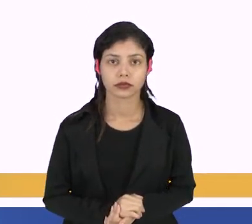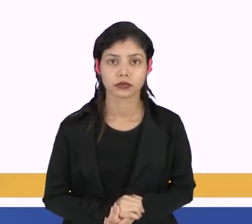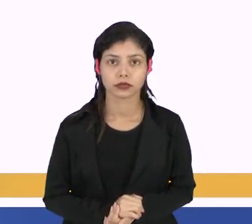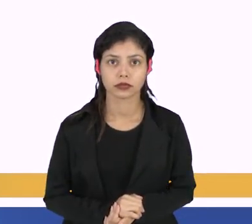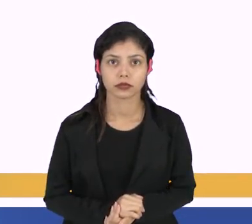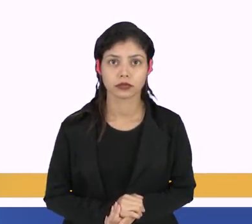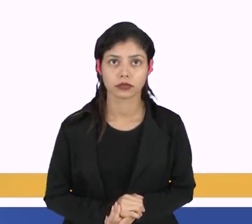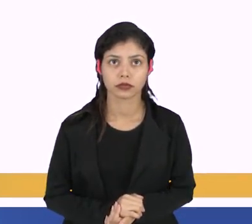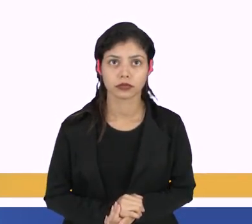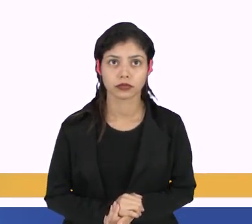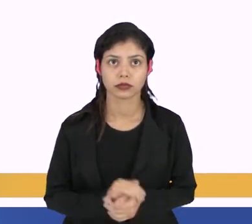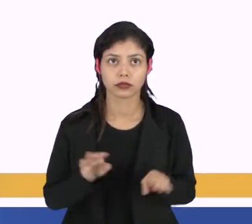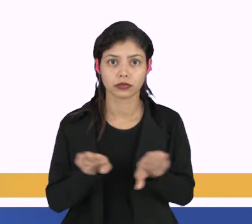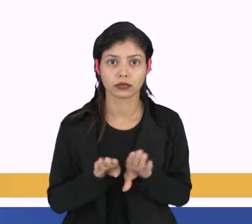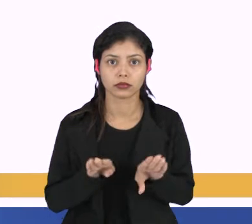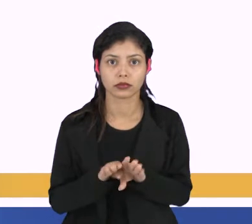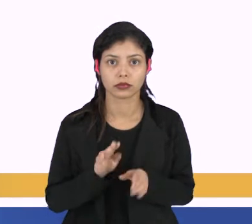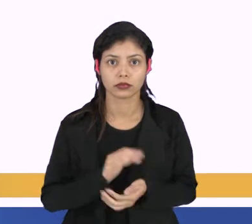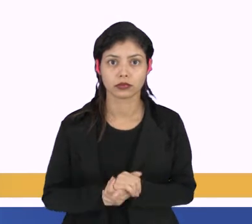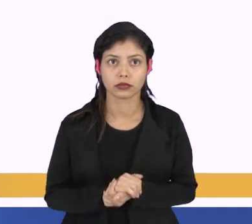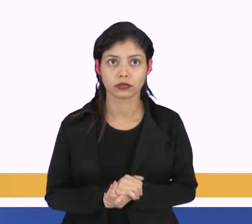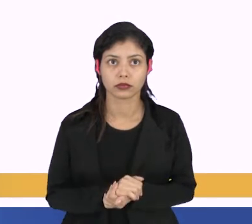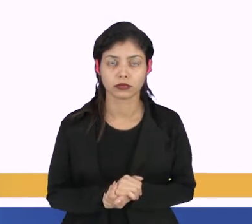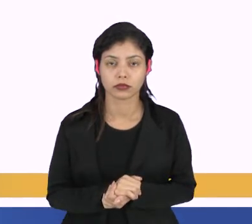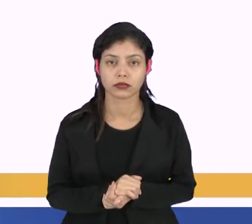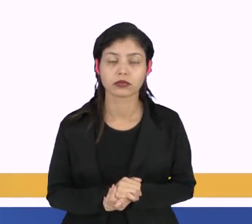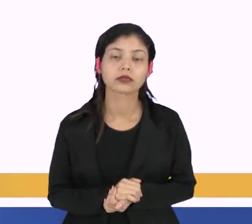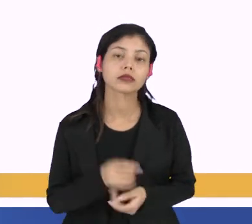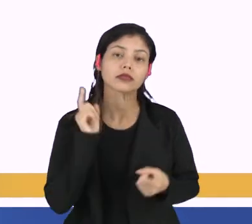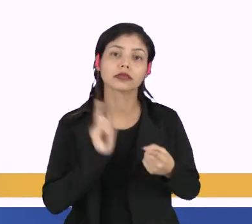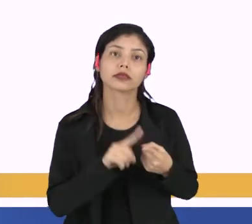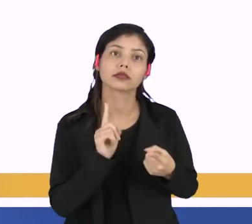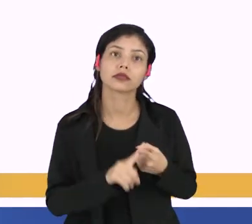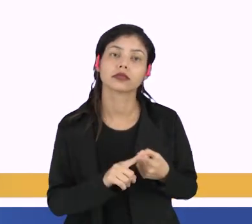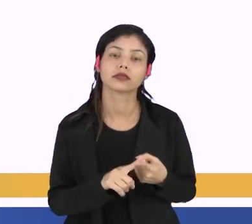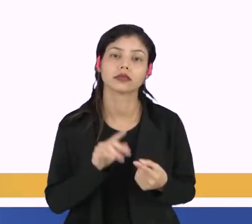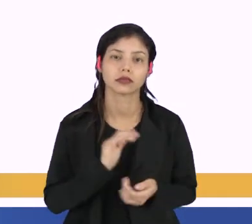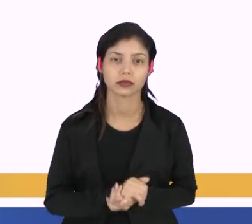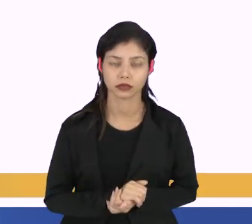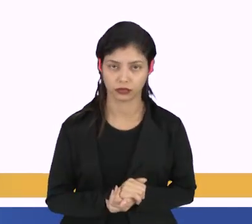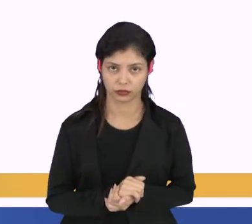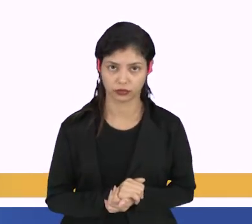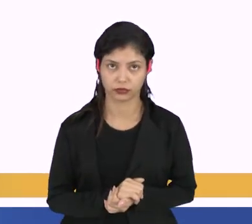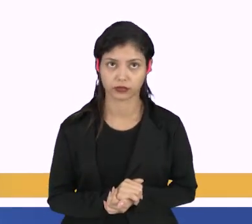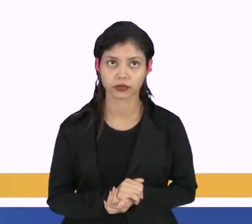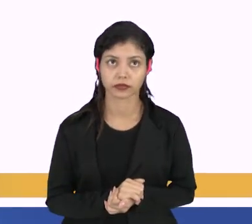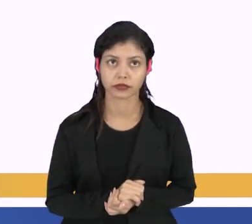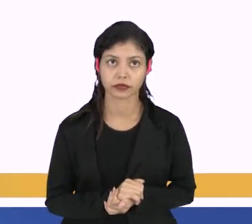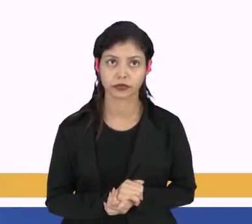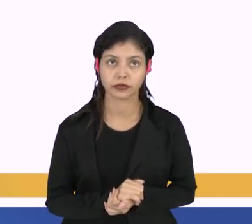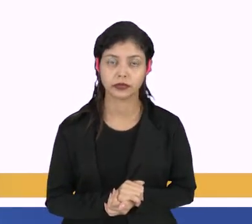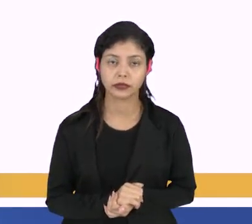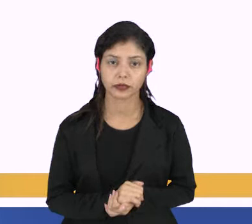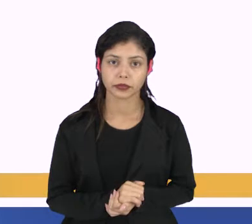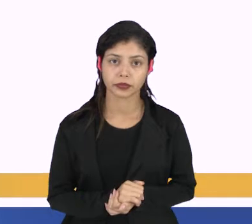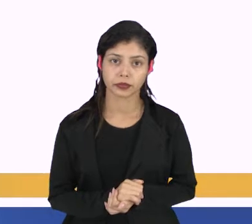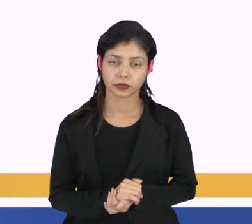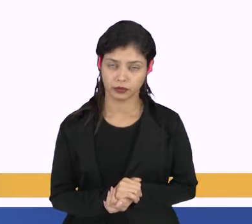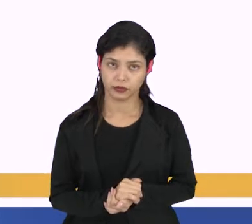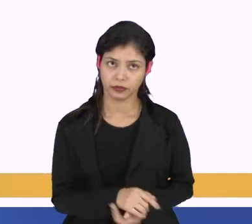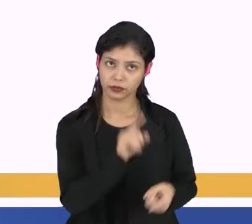Então nesse caso, nós vamos ao primeiro passo. Nós vamos multiplicar conforme está aí no material